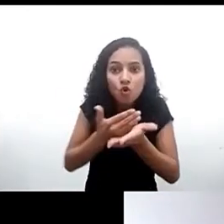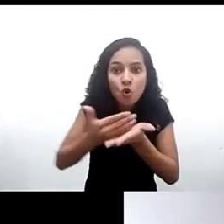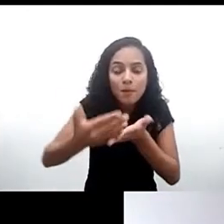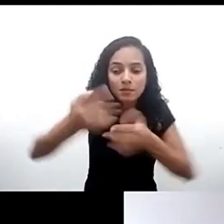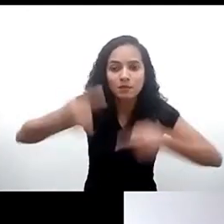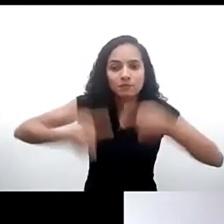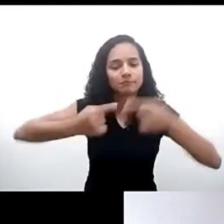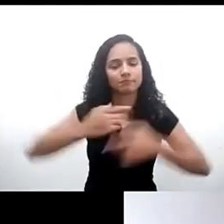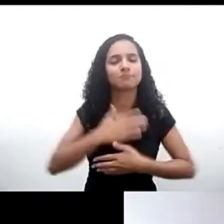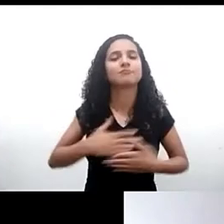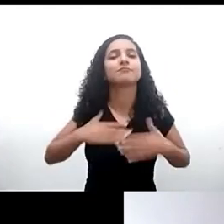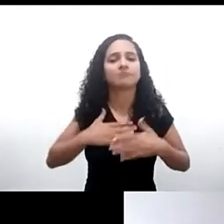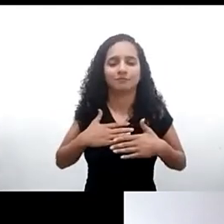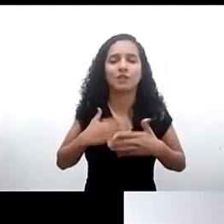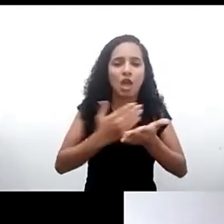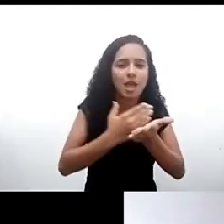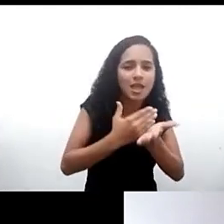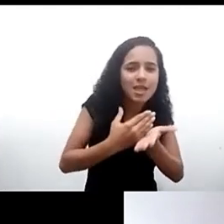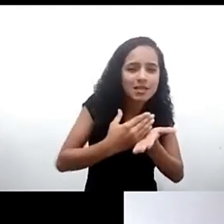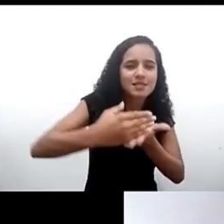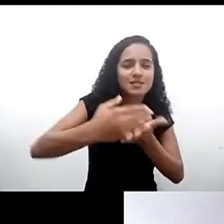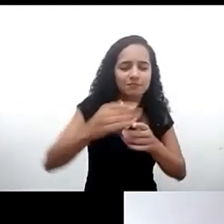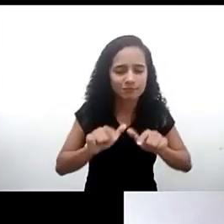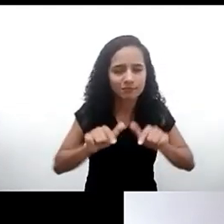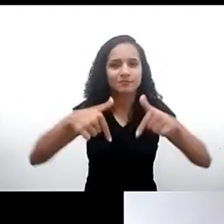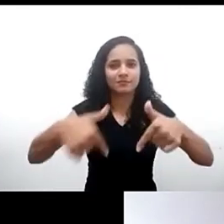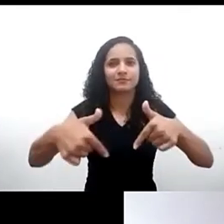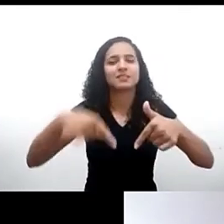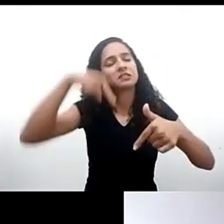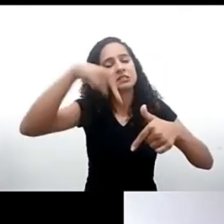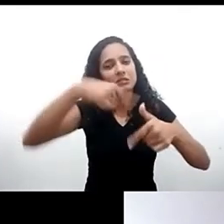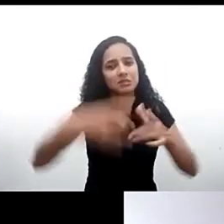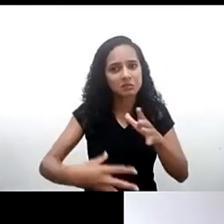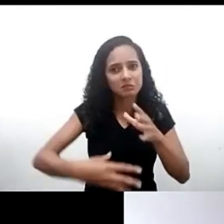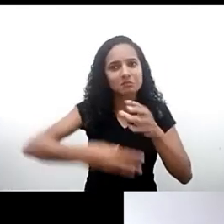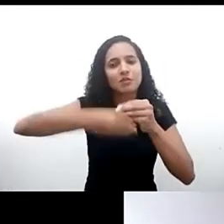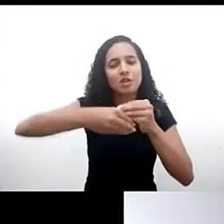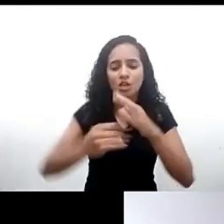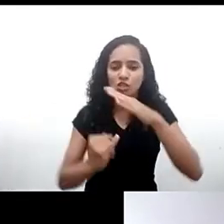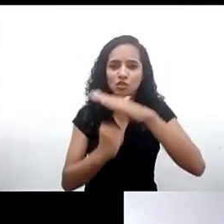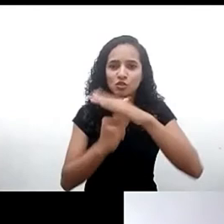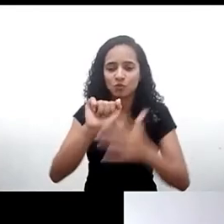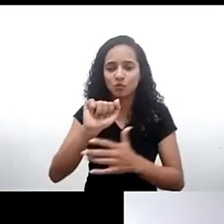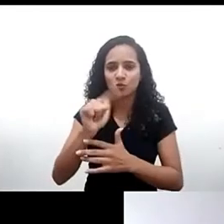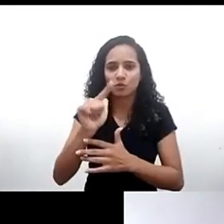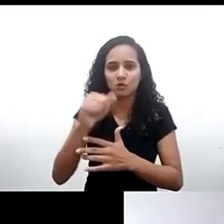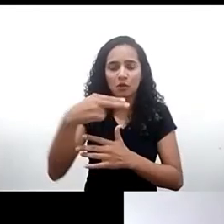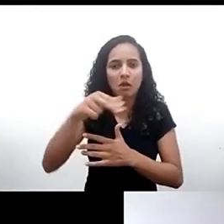iniciativas nas quais colaborou o Instituto Alana em iniciativas em nível